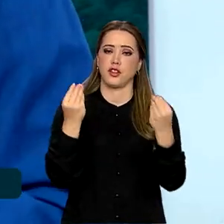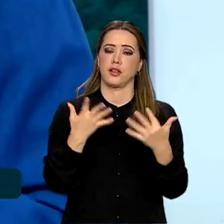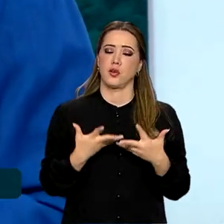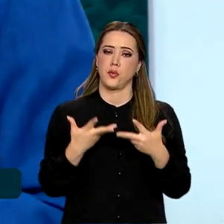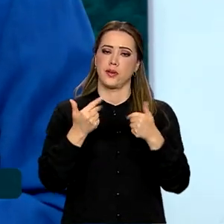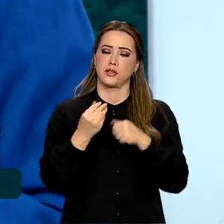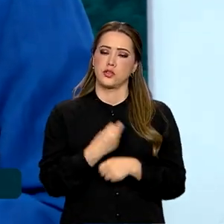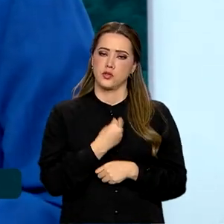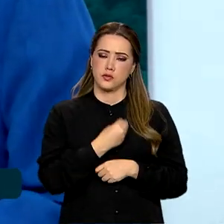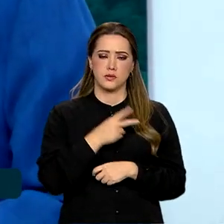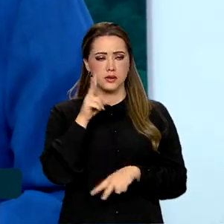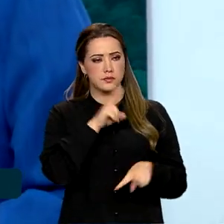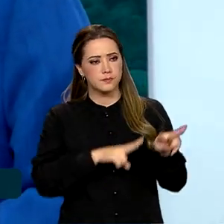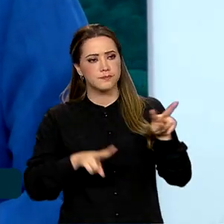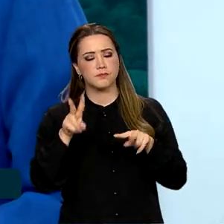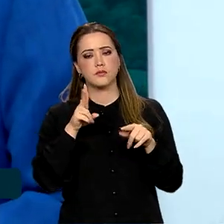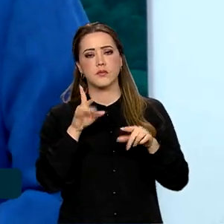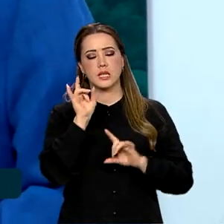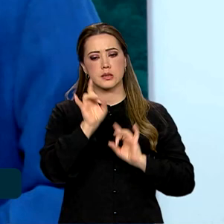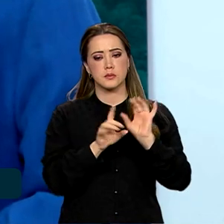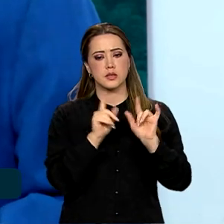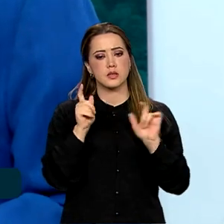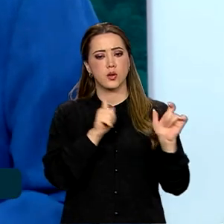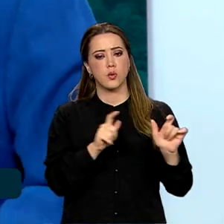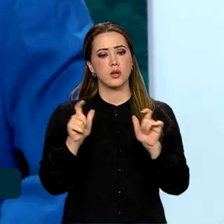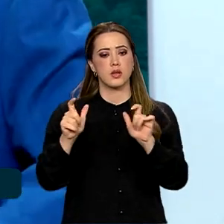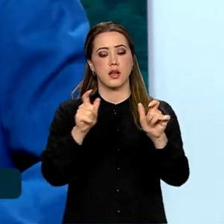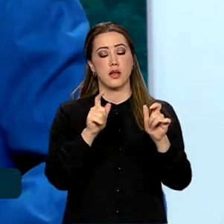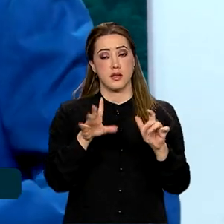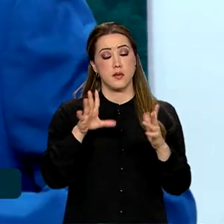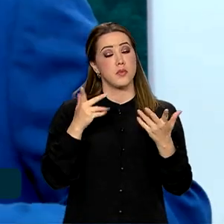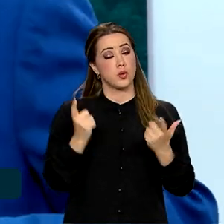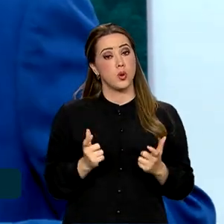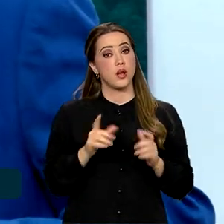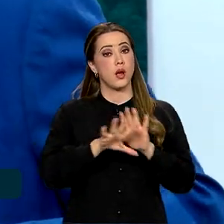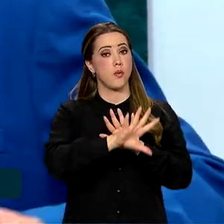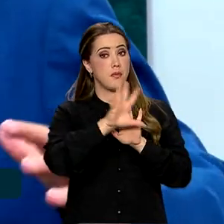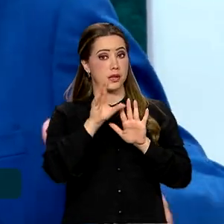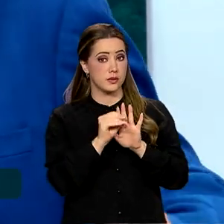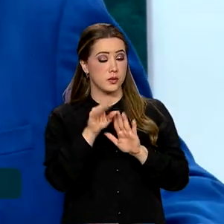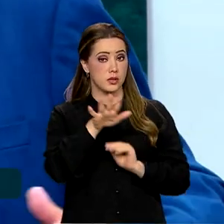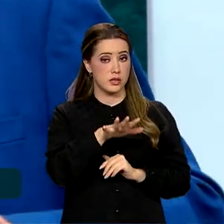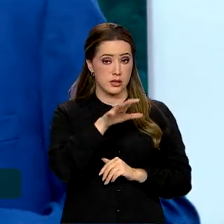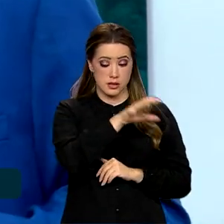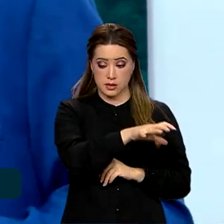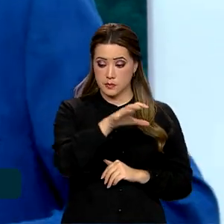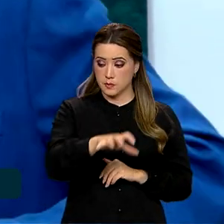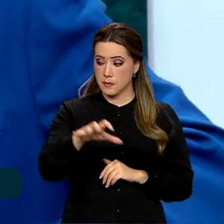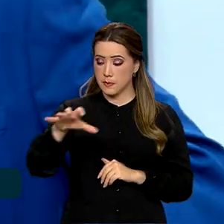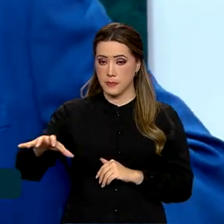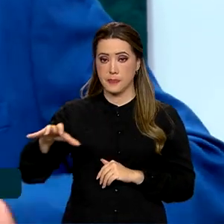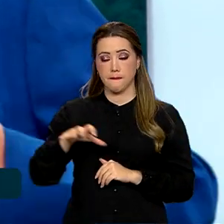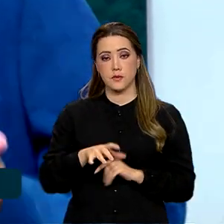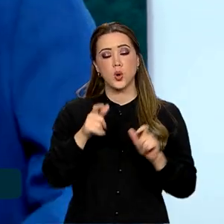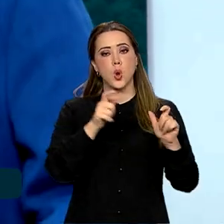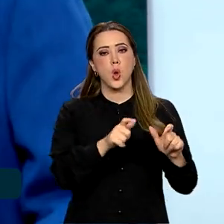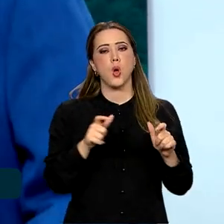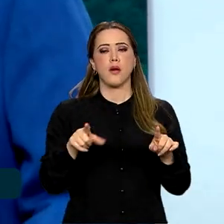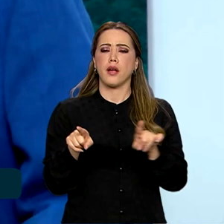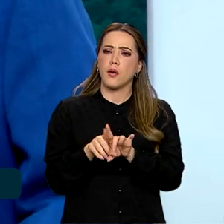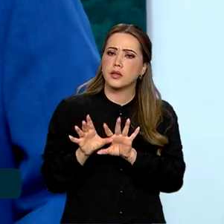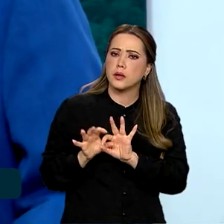olhar especial para a Amazônia, ou seja, todos esses estados, toda essa região, inclusive